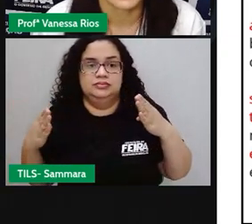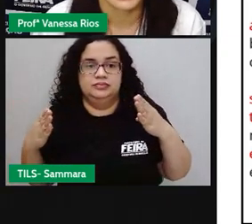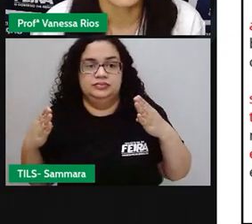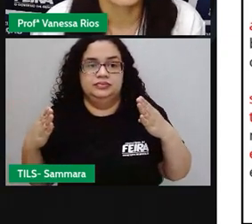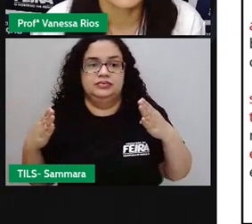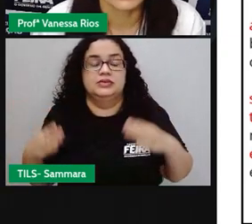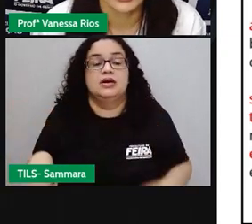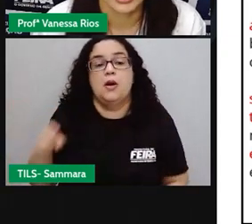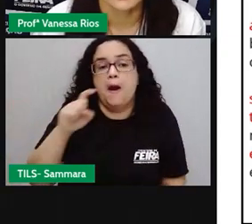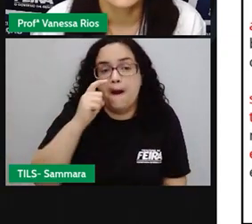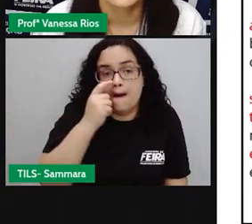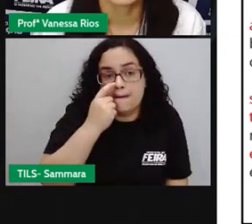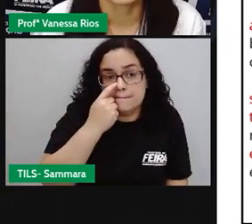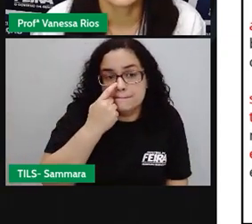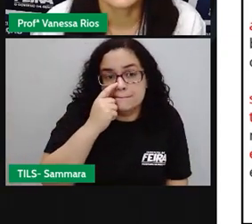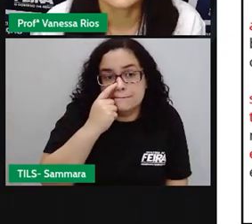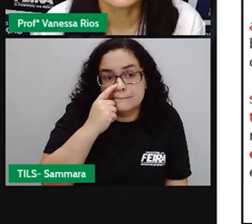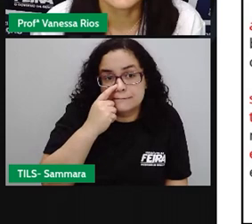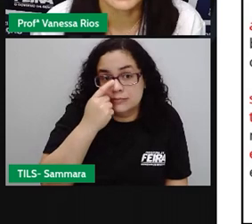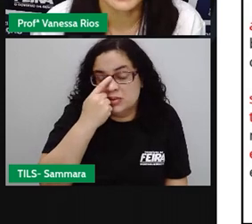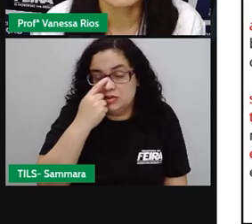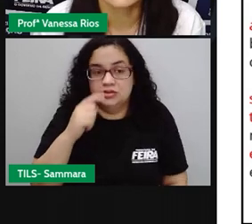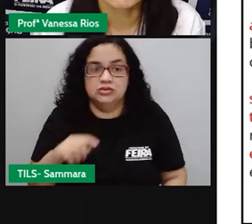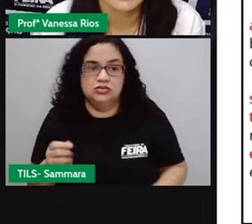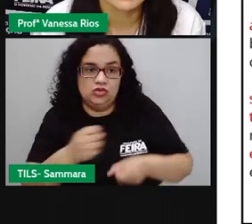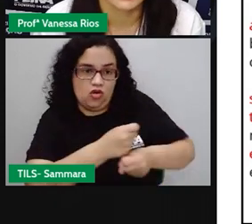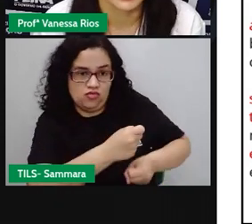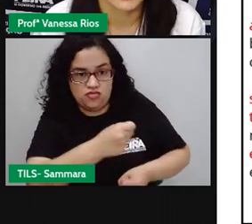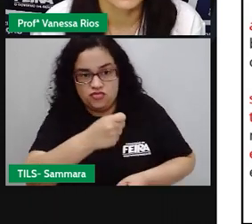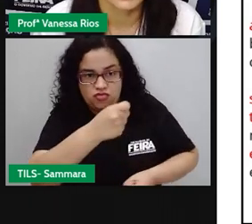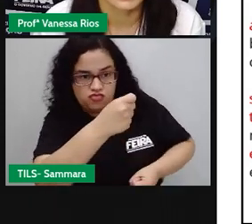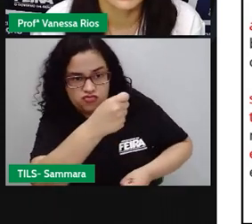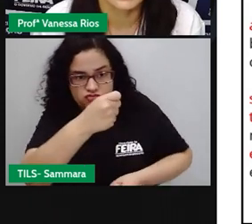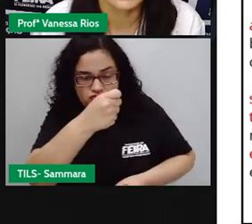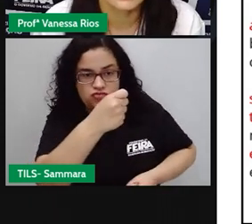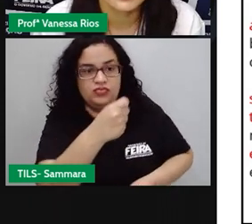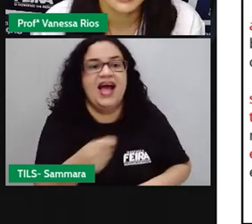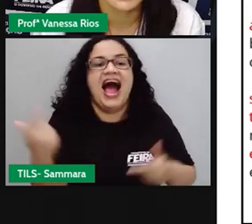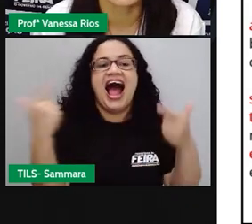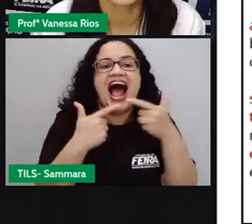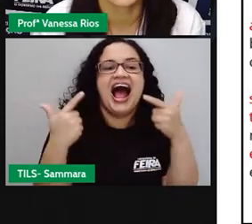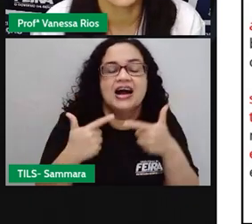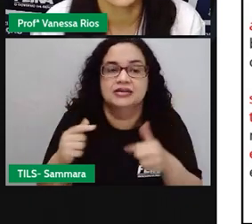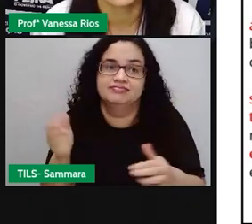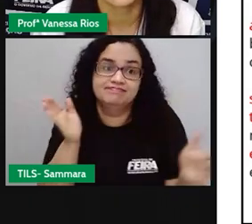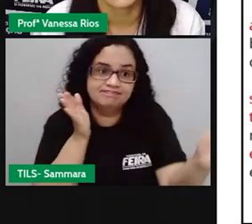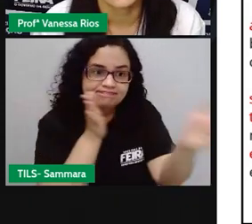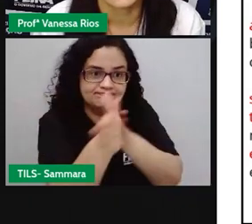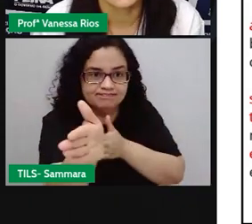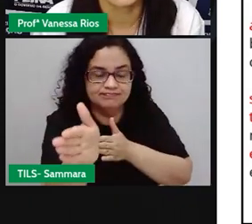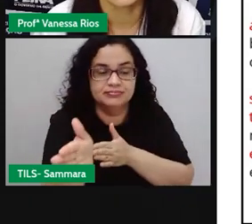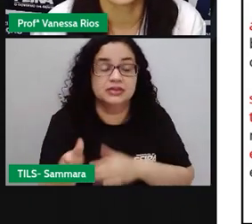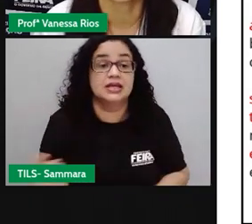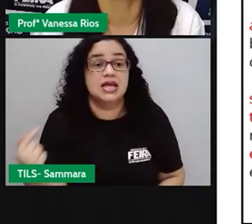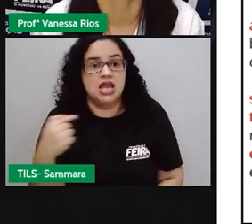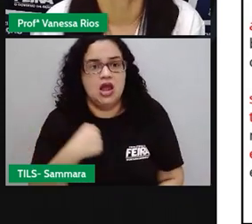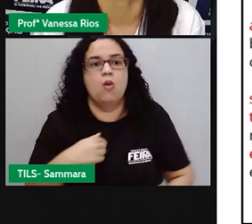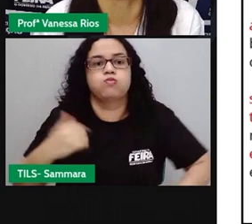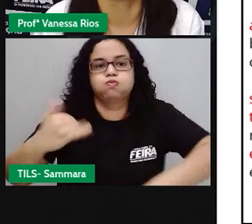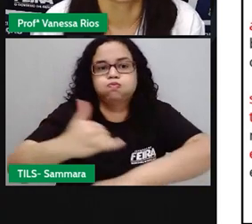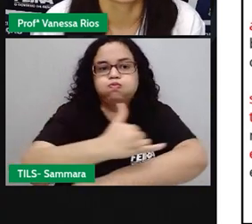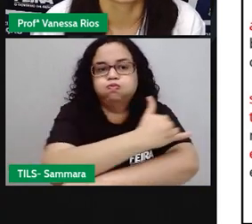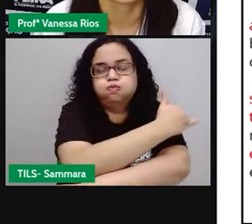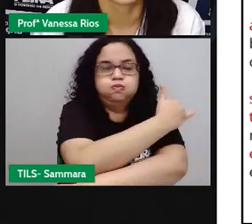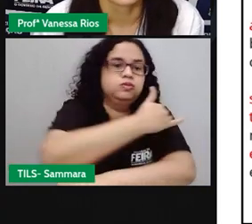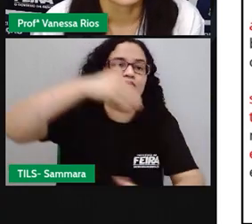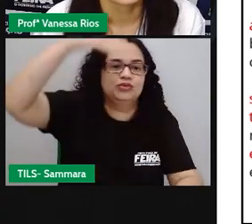ela, a bruxa, empunhando um cabo de vassoura. Vindo, saímos correndo. Eu, gordinho,